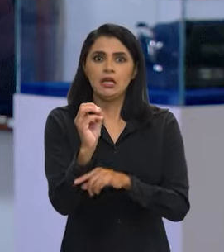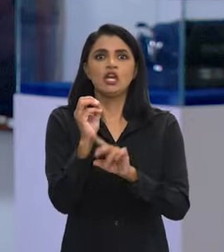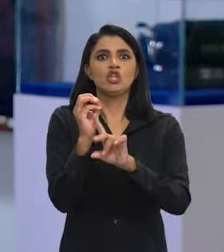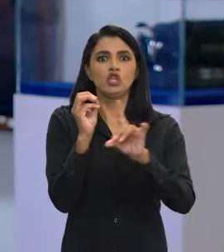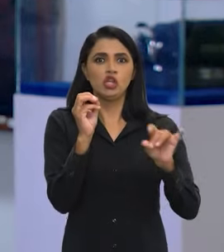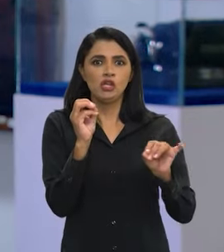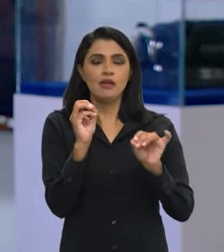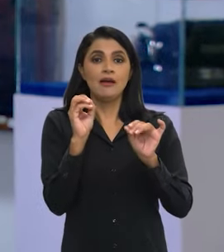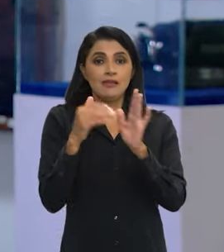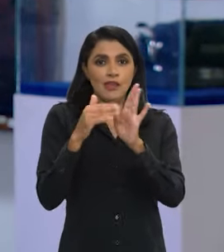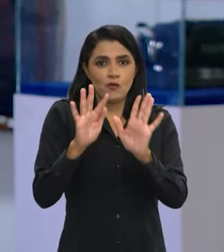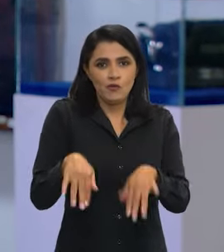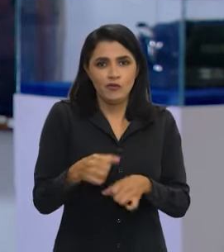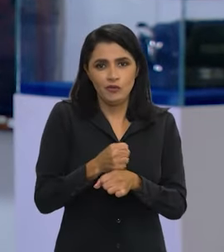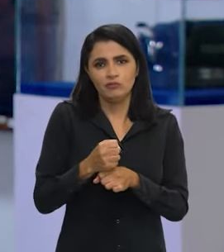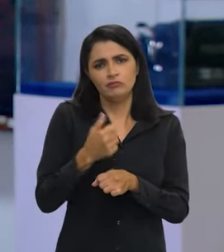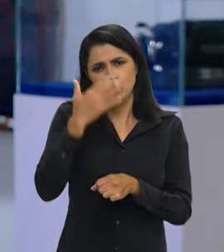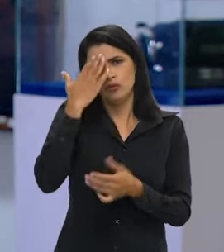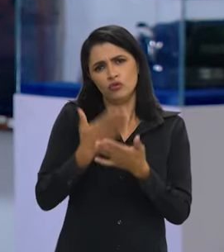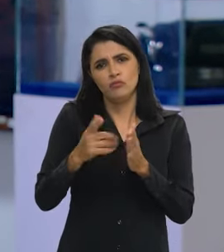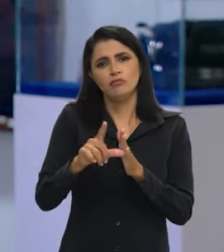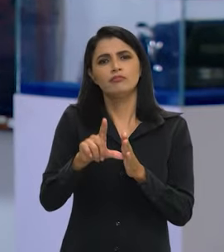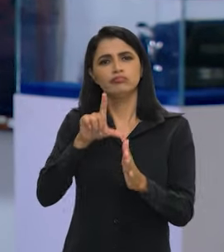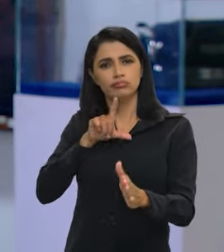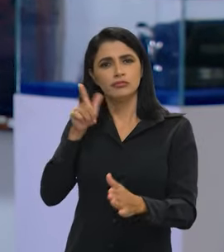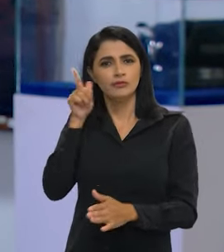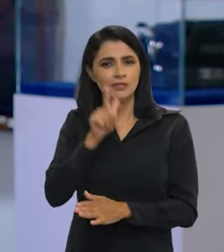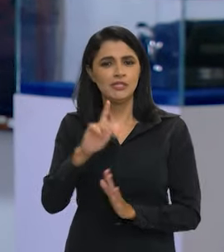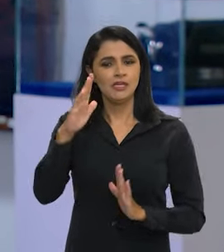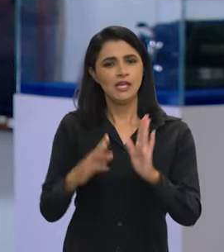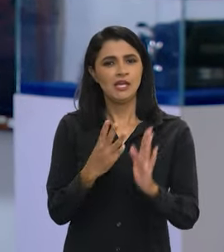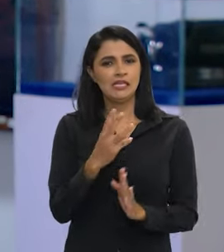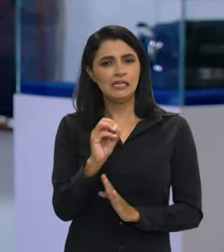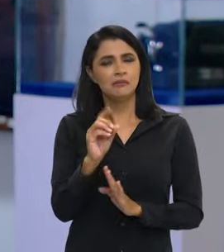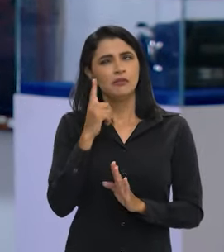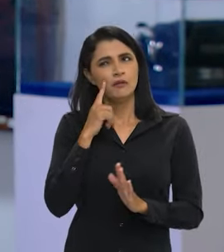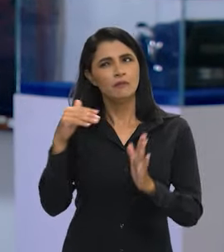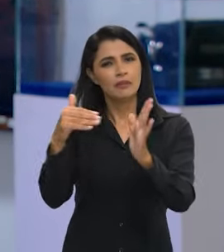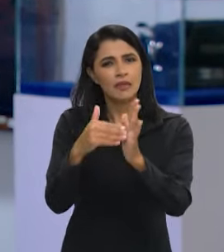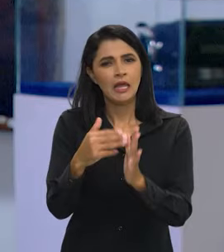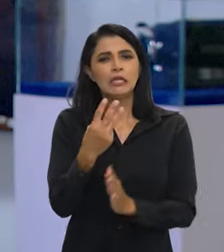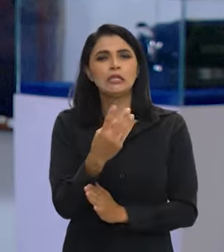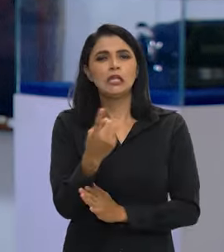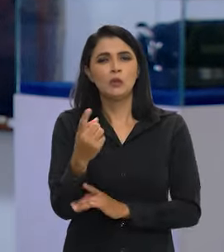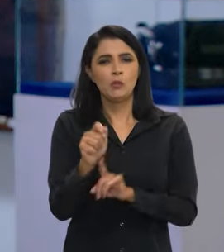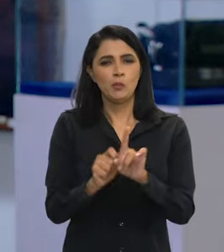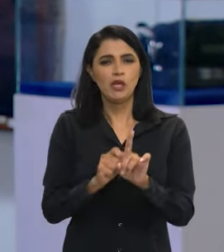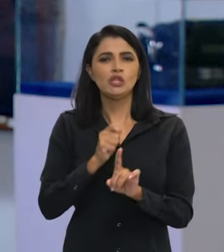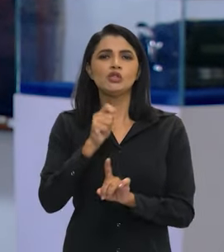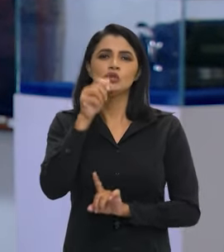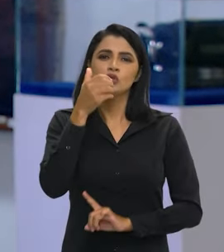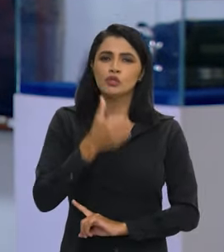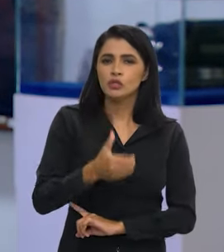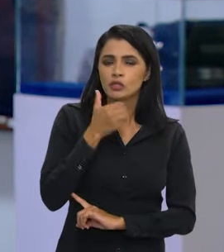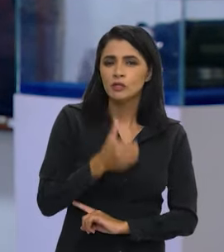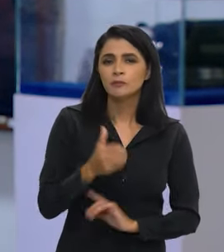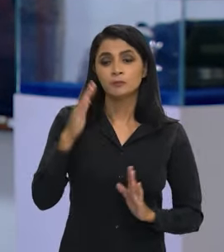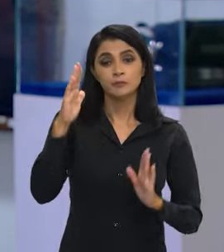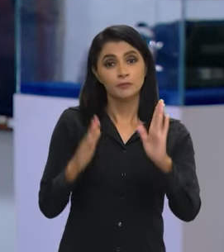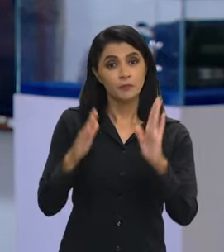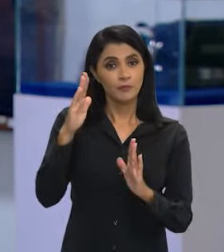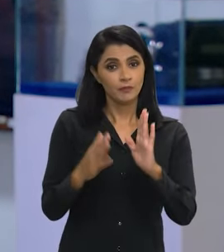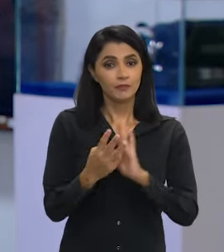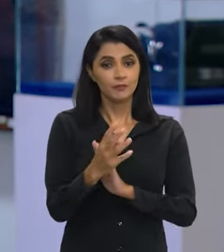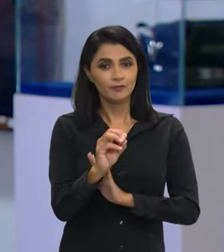ano. Eu acredito que a chegue antes do final do ano, mas vamos deixar como 31 de dezembro. Porque o tempo médio de concessão de 30